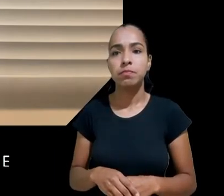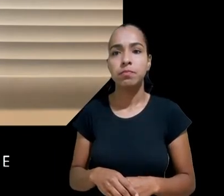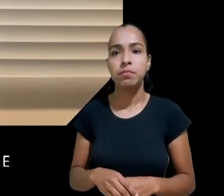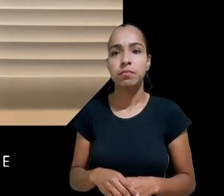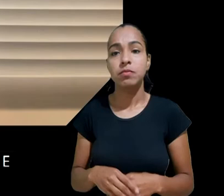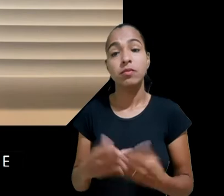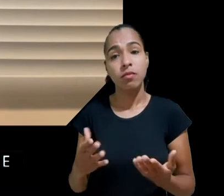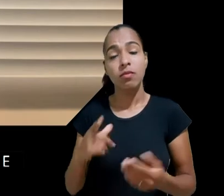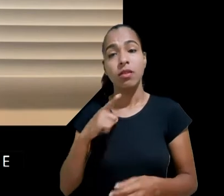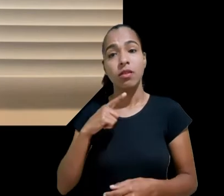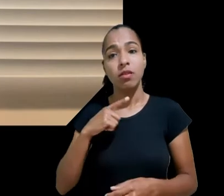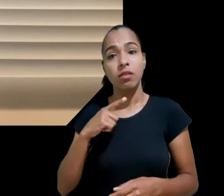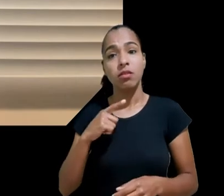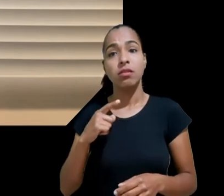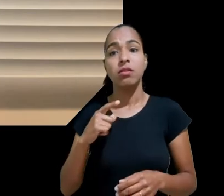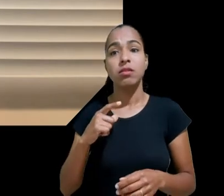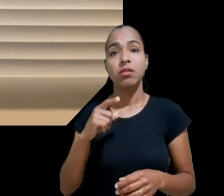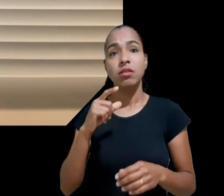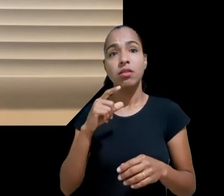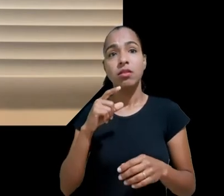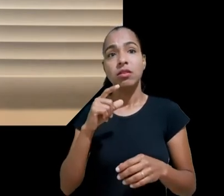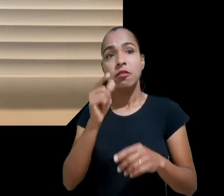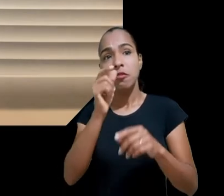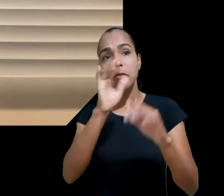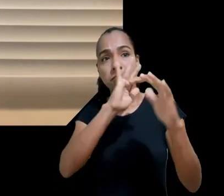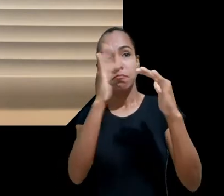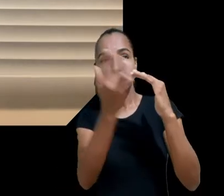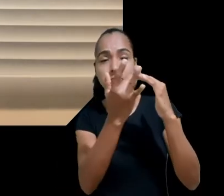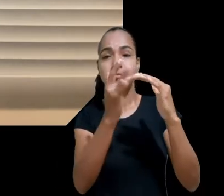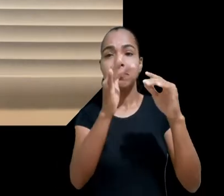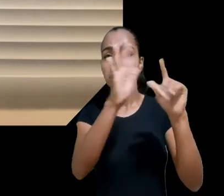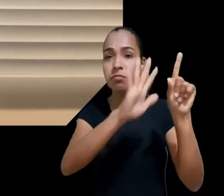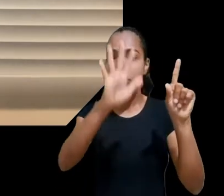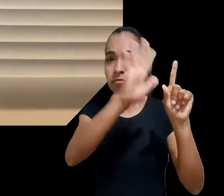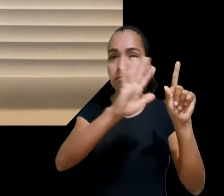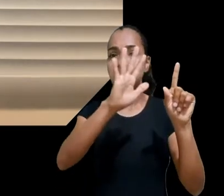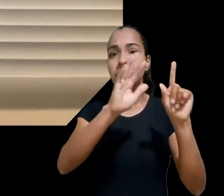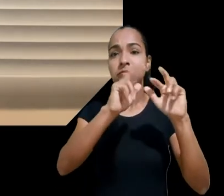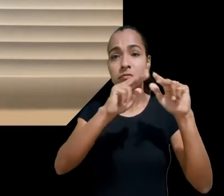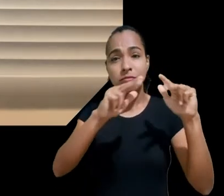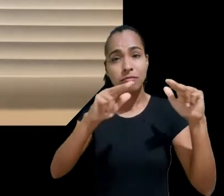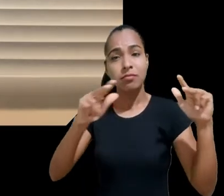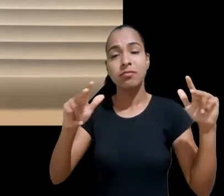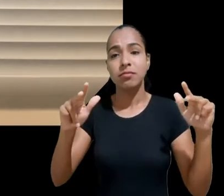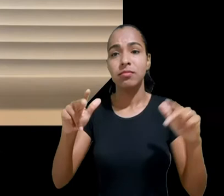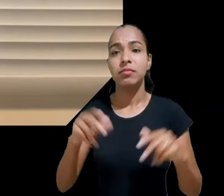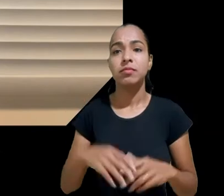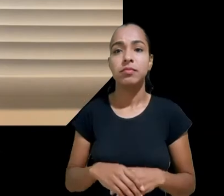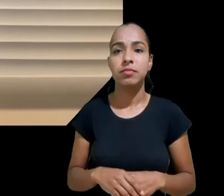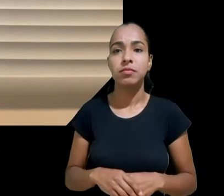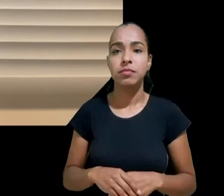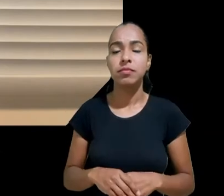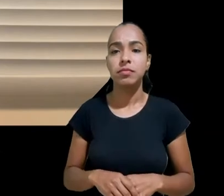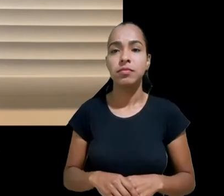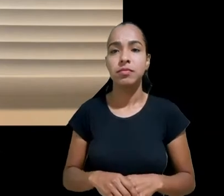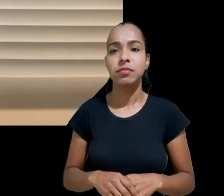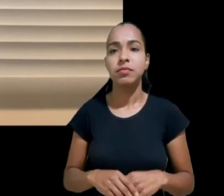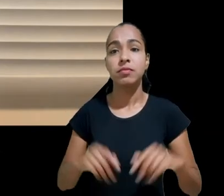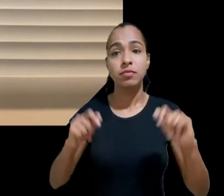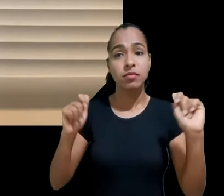infantil, não dá mais para sustentar que não existe uma razão ou um fundamento jurídico para essa